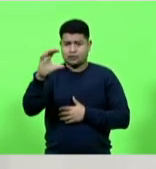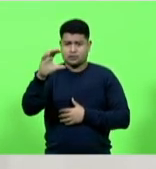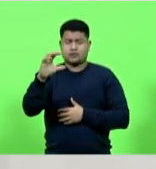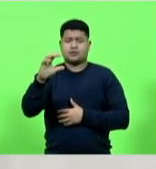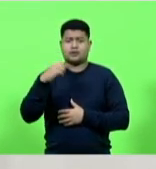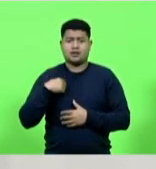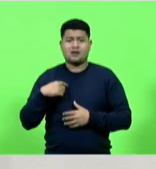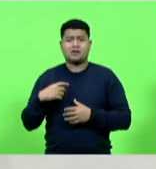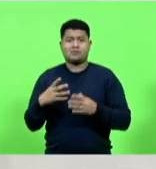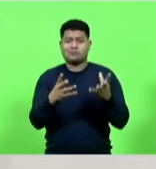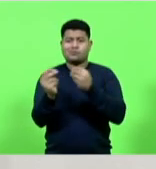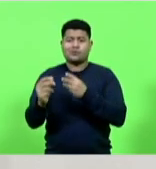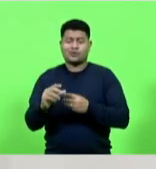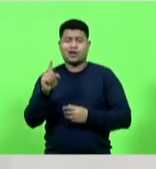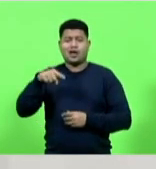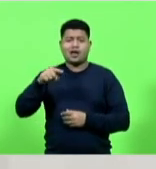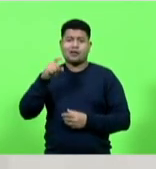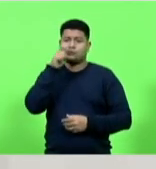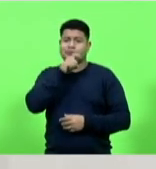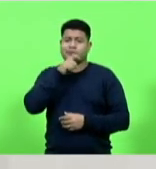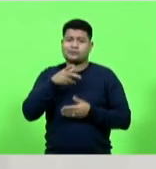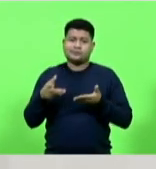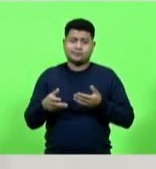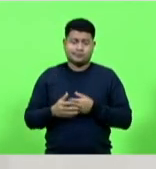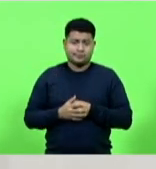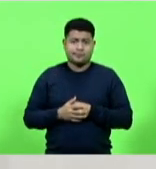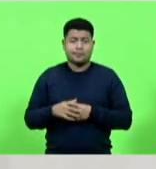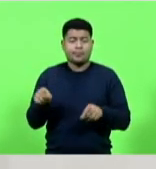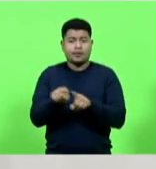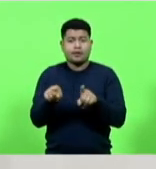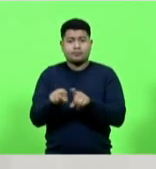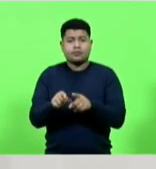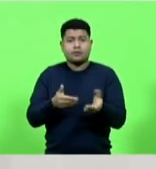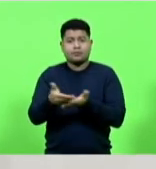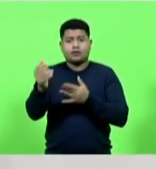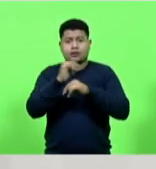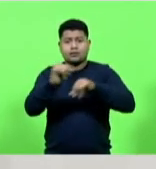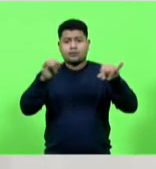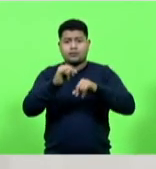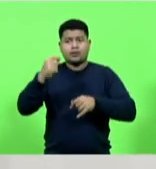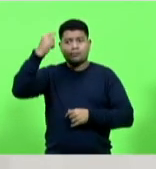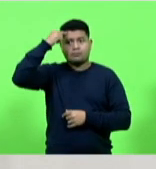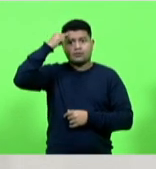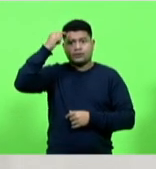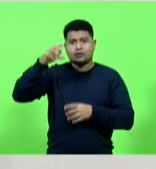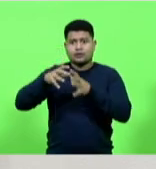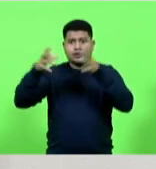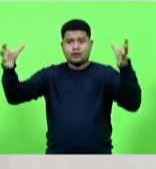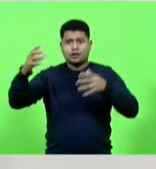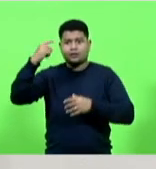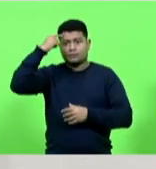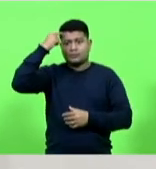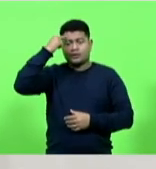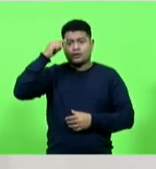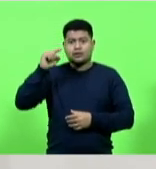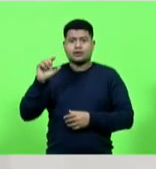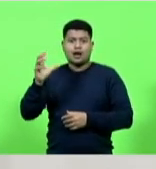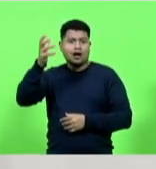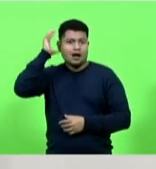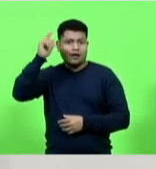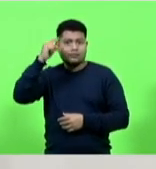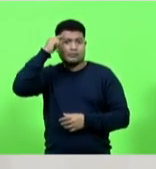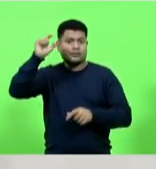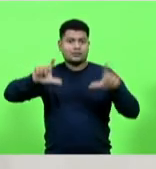eram falsos também ativamos a campanha Pense Grande Pense Rádio Pense TV destacando a